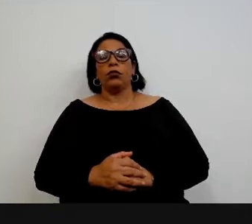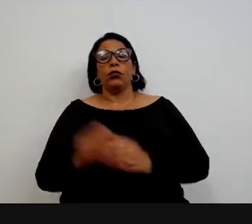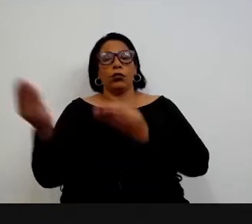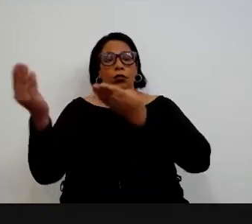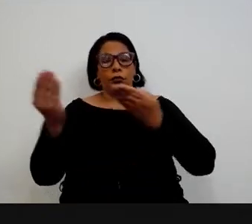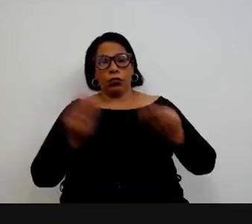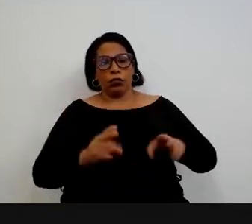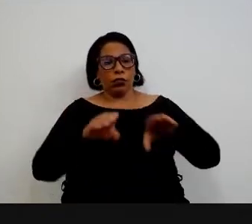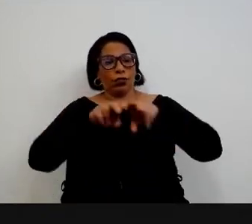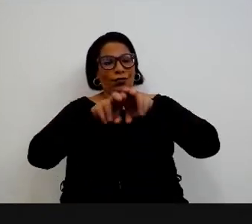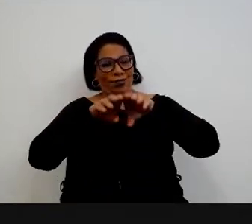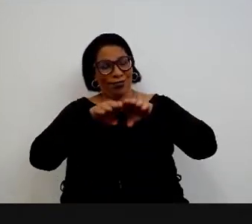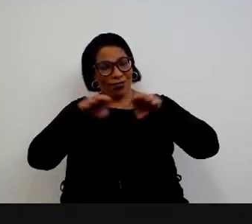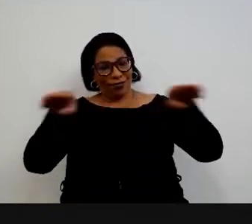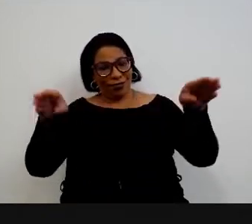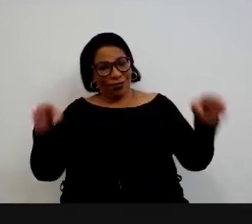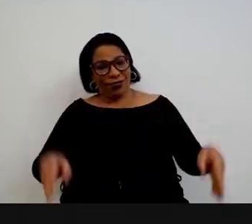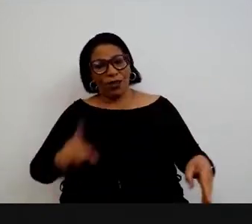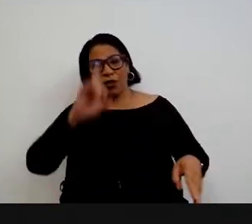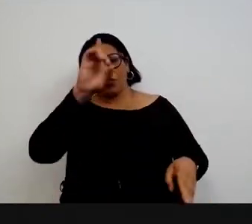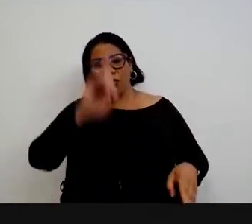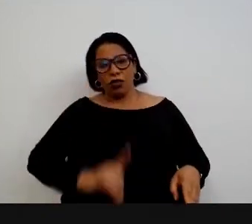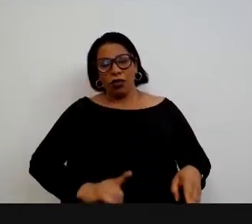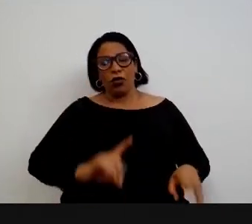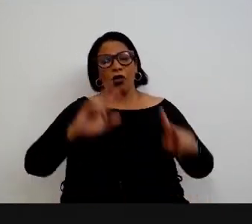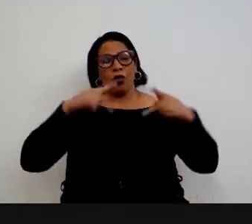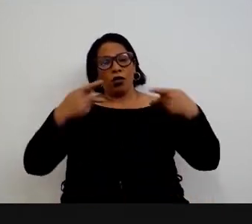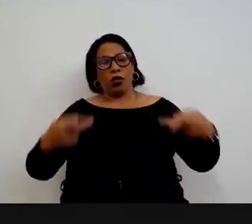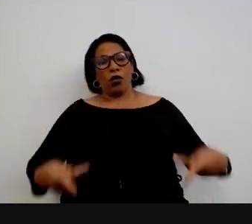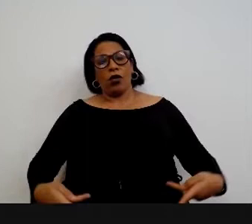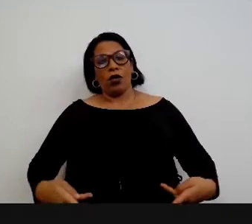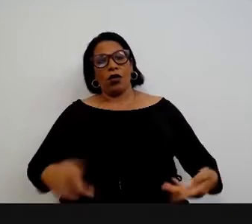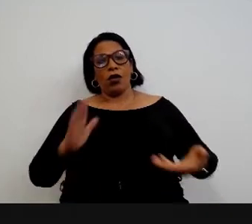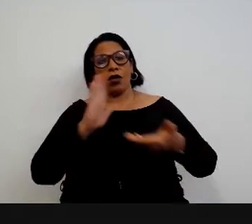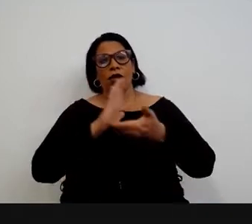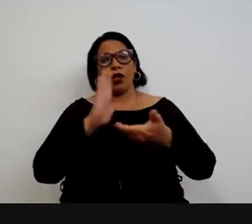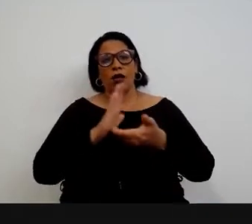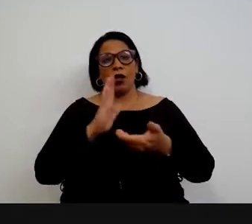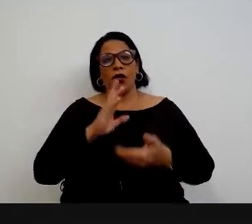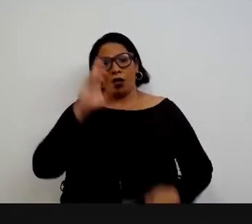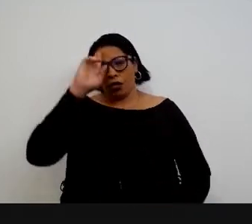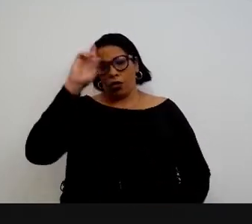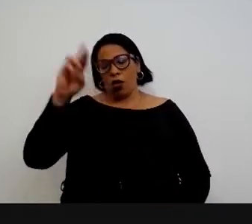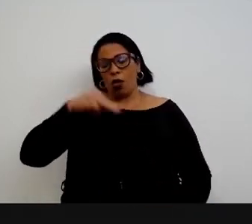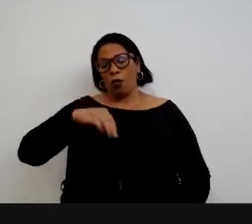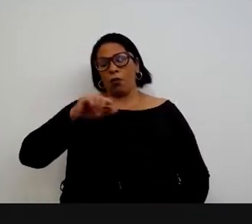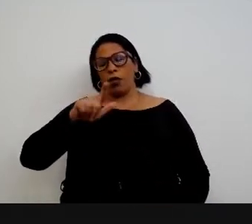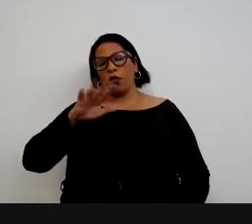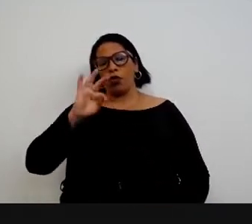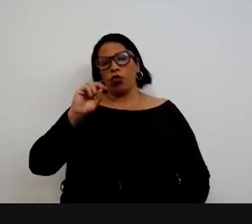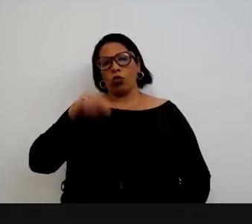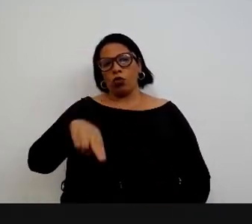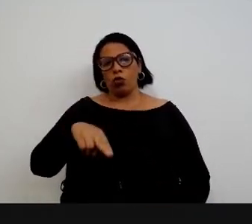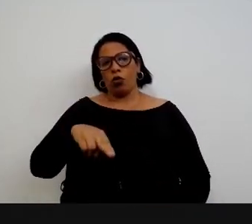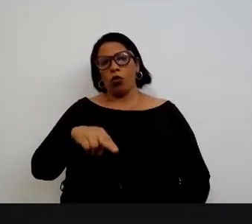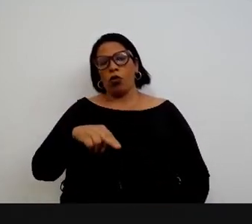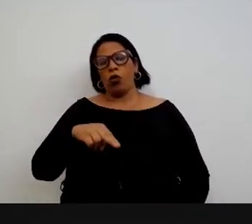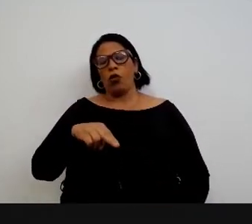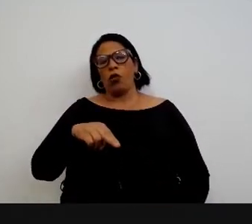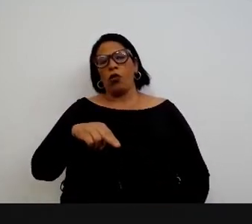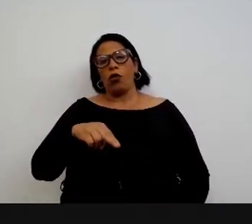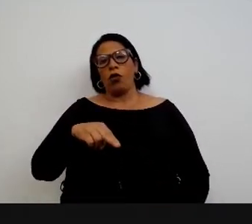Convidamos para a mesa de abertura o Diretor de Recursos Humanos da Câmara dos Deputados, Sr. Milton Pereira da Silva